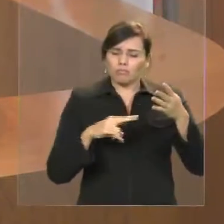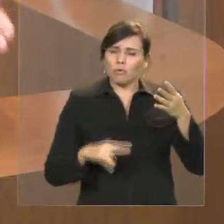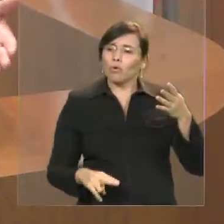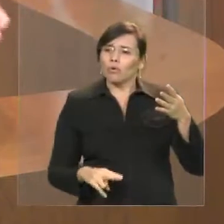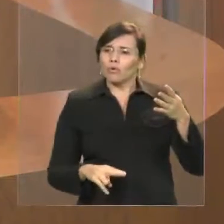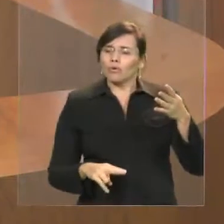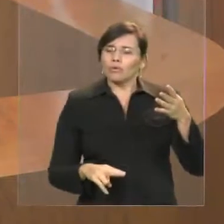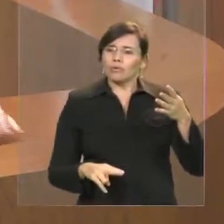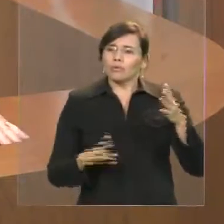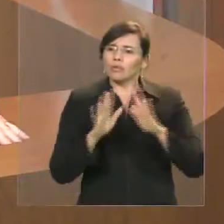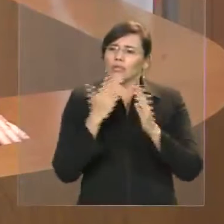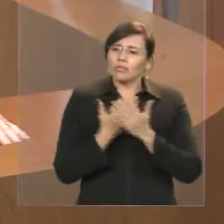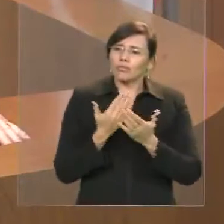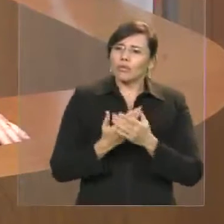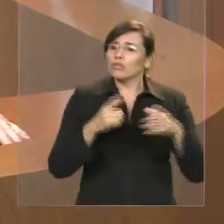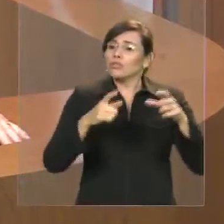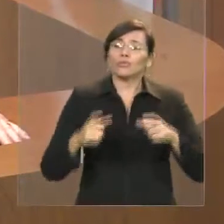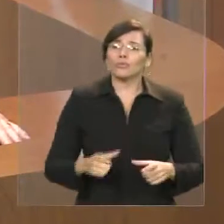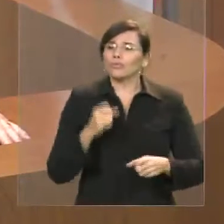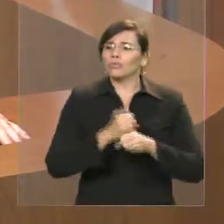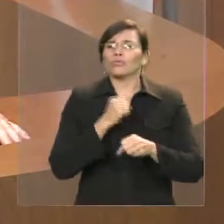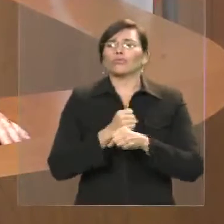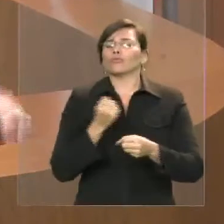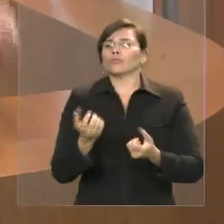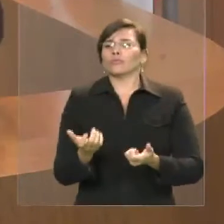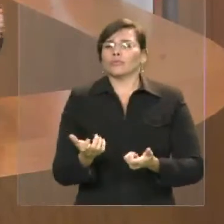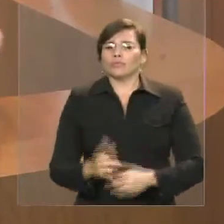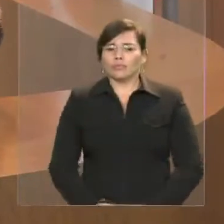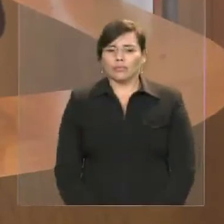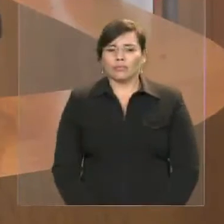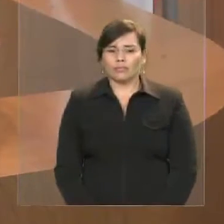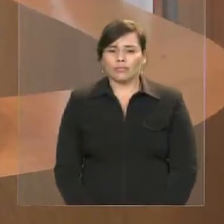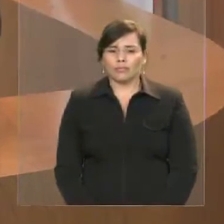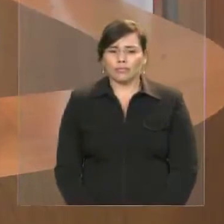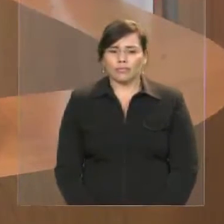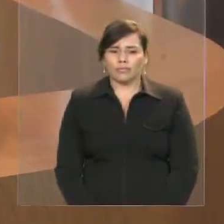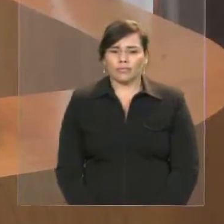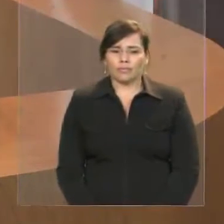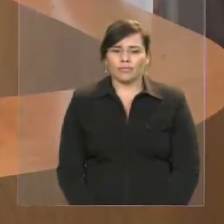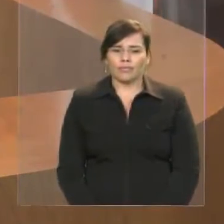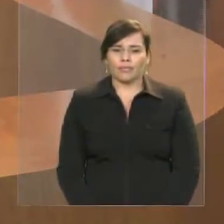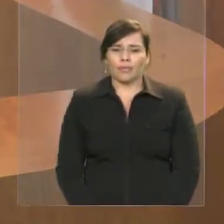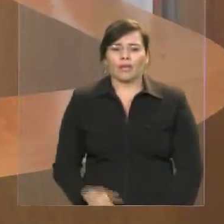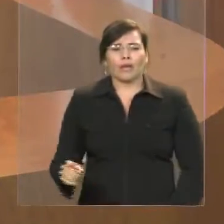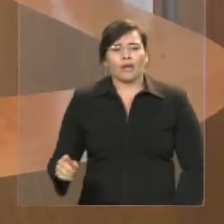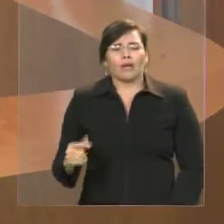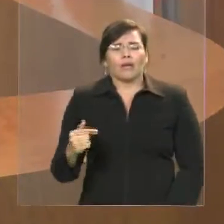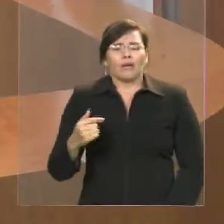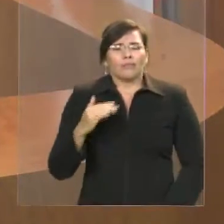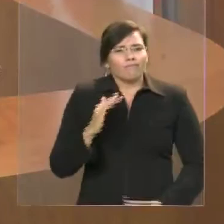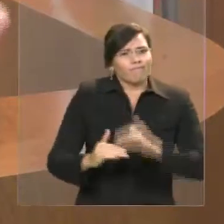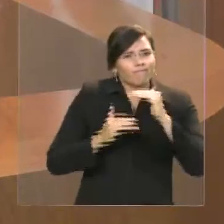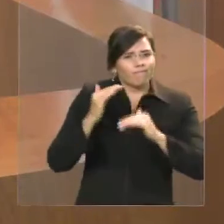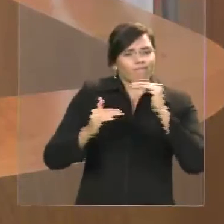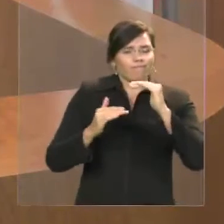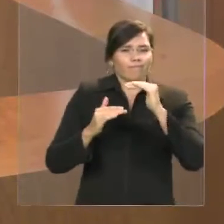Rico faz com que ele não perceba isso. E os avanços da gestão do prefeito Eric Costa não são só